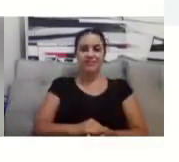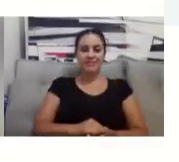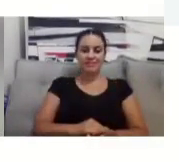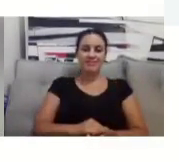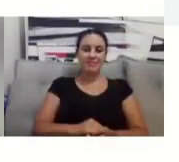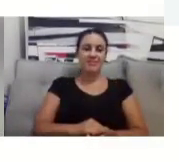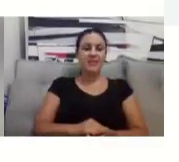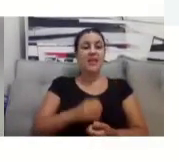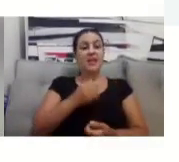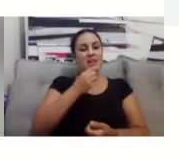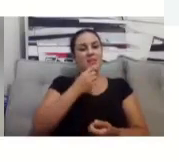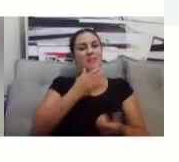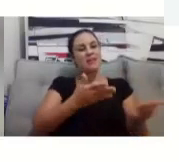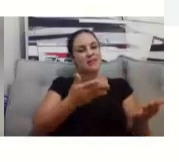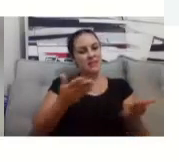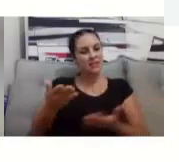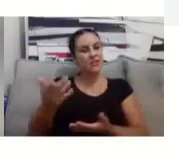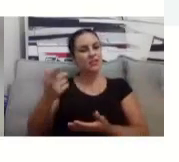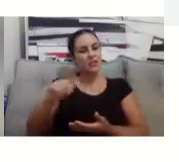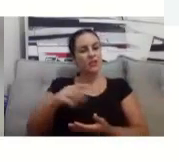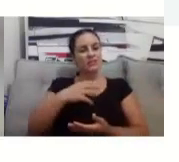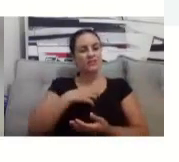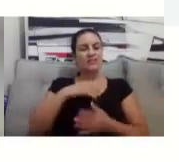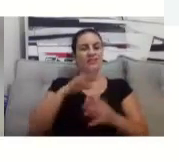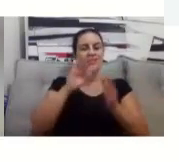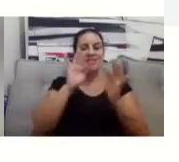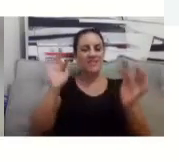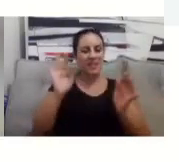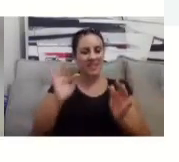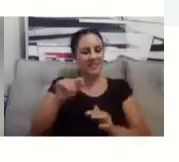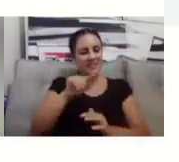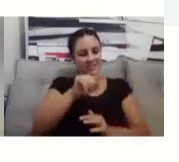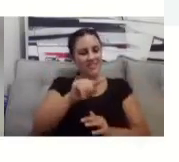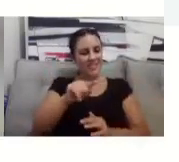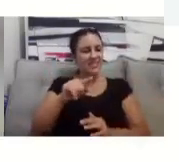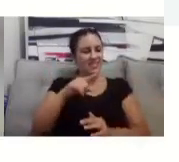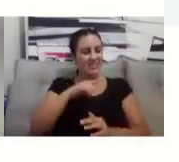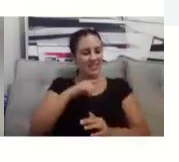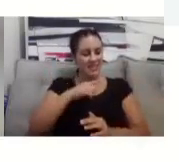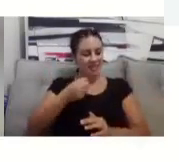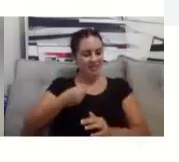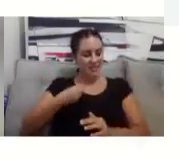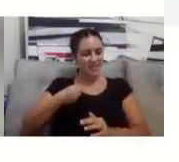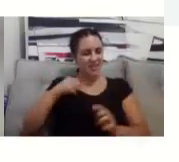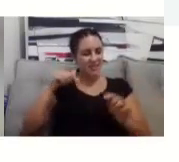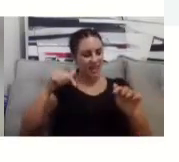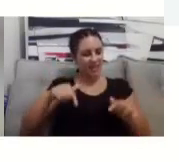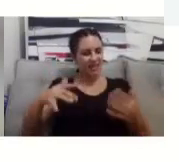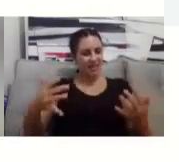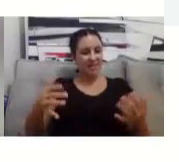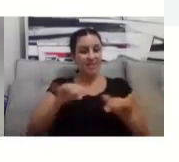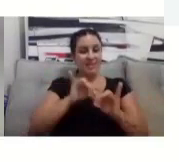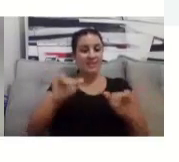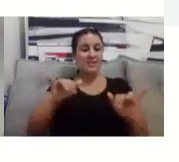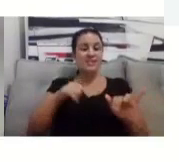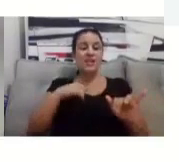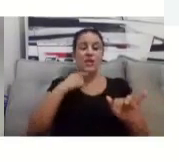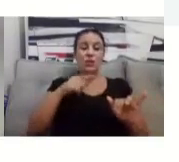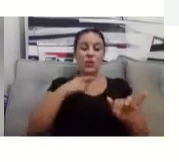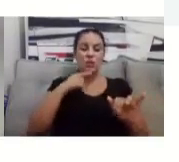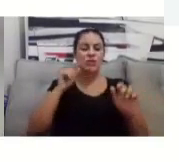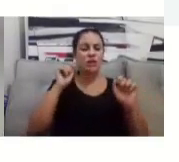falando que estamos muito felizes com vocês aqui, e qualquer dúvida que vocês tiverem, vocês podem